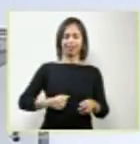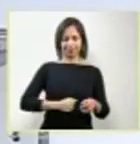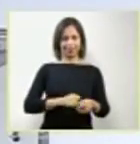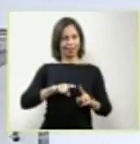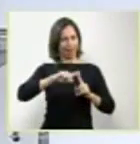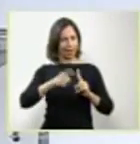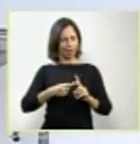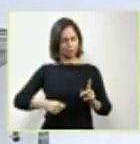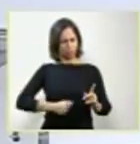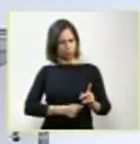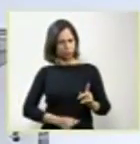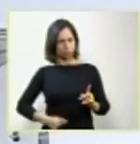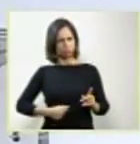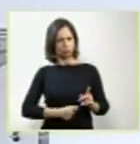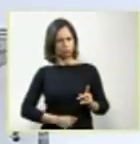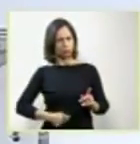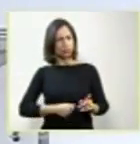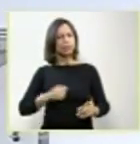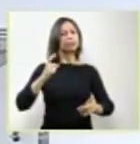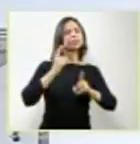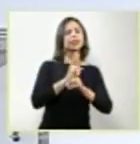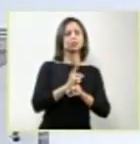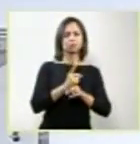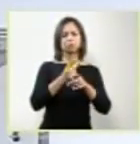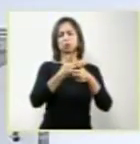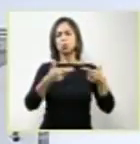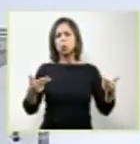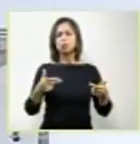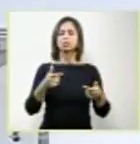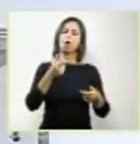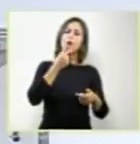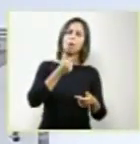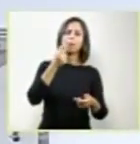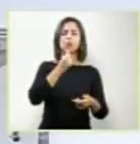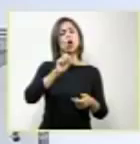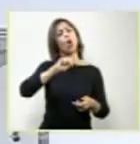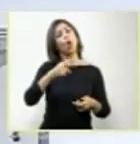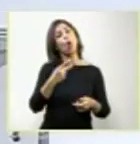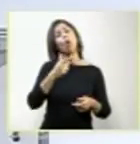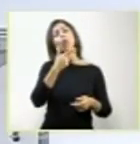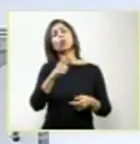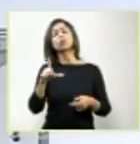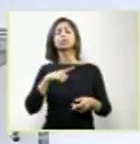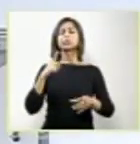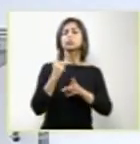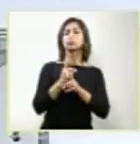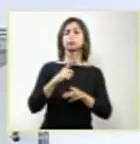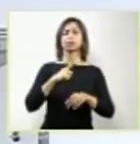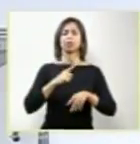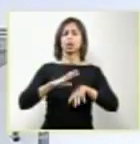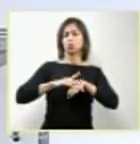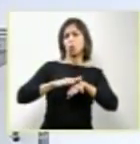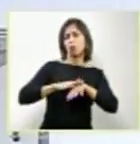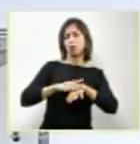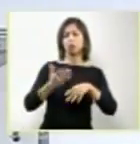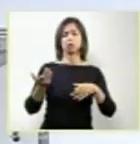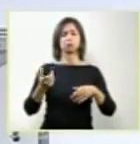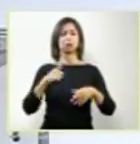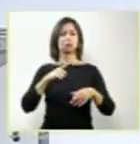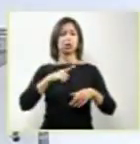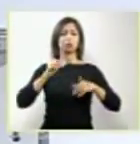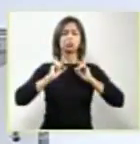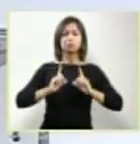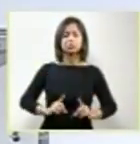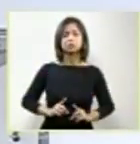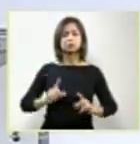E também outras alterações, outras patologias. E aí passamos a conviver com a